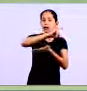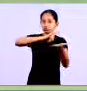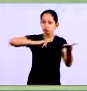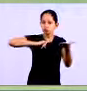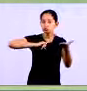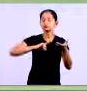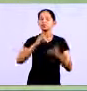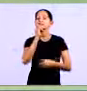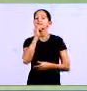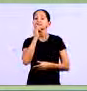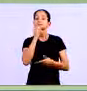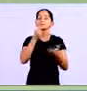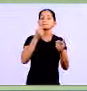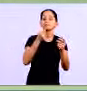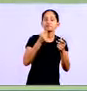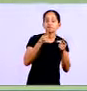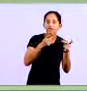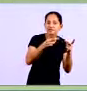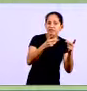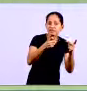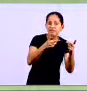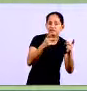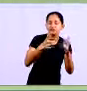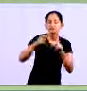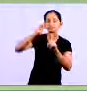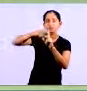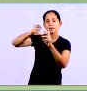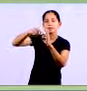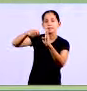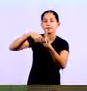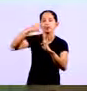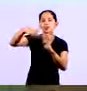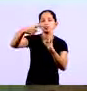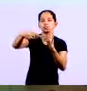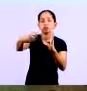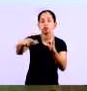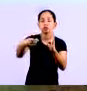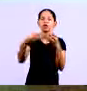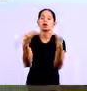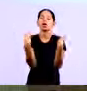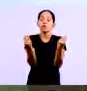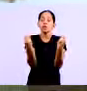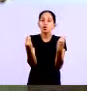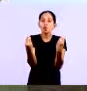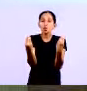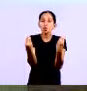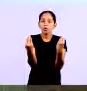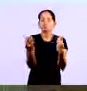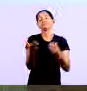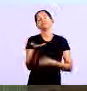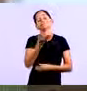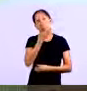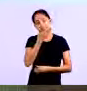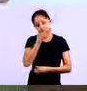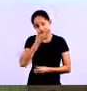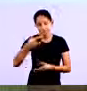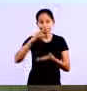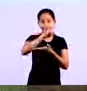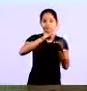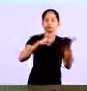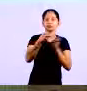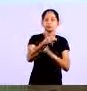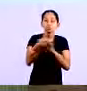as vendas que nós fizemos a prazo e que temos com esses recursos para receber. Esses recursos, eles não estão disponíveis líquidos, eles não estão em dinheiro,